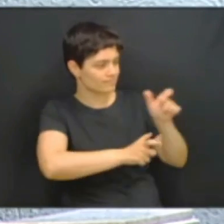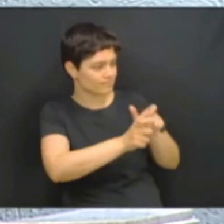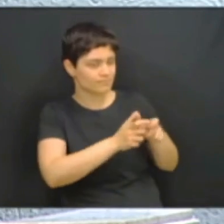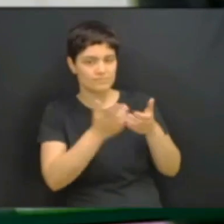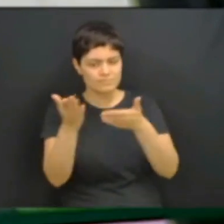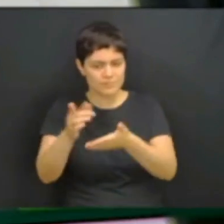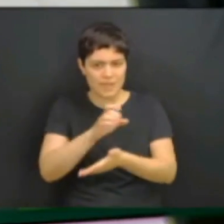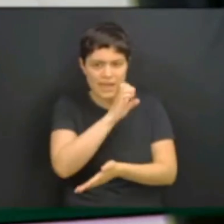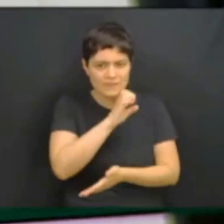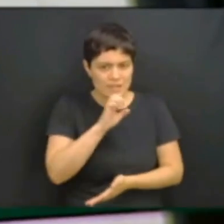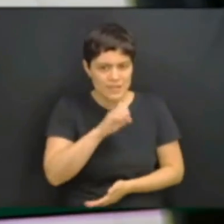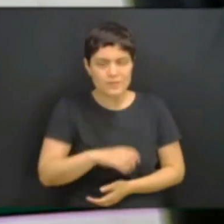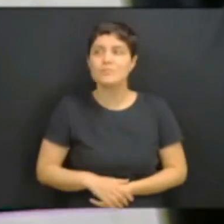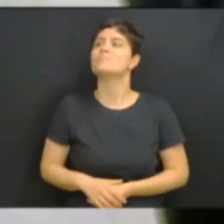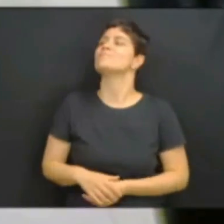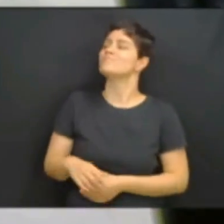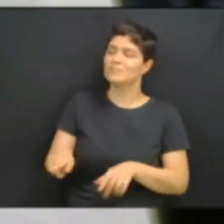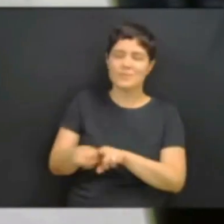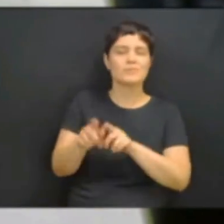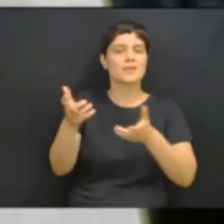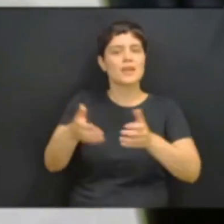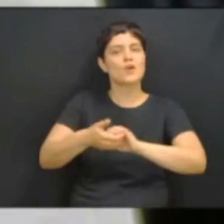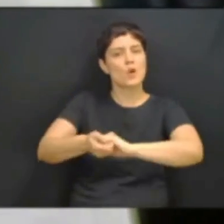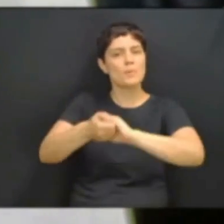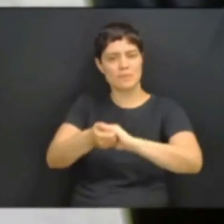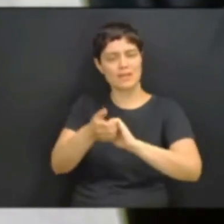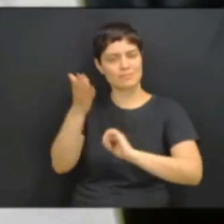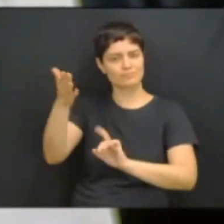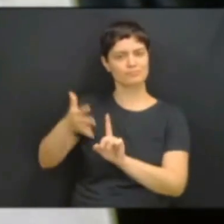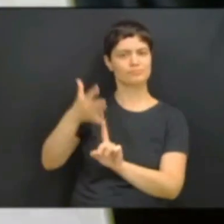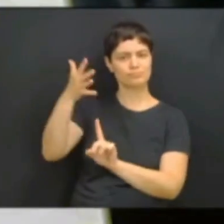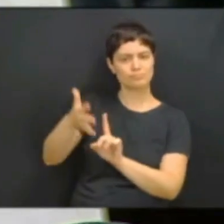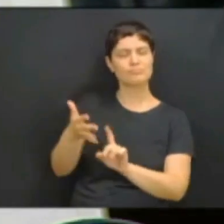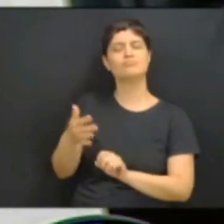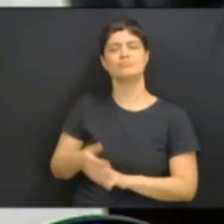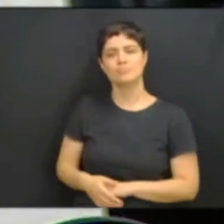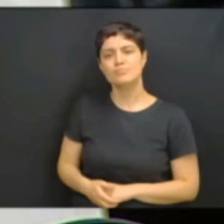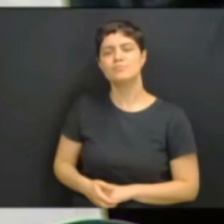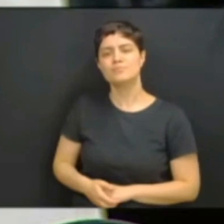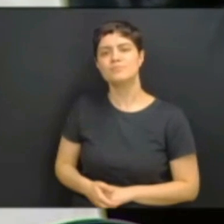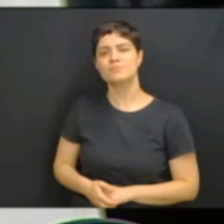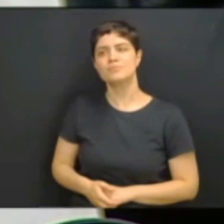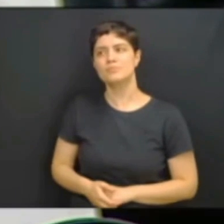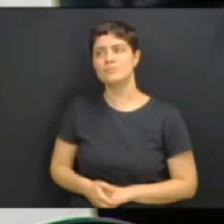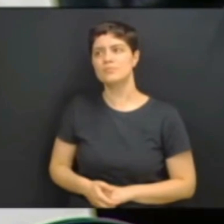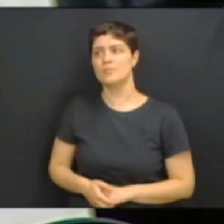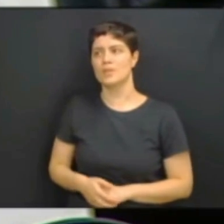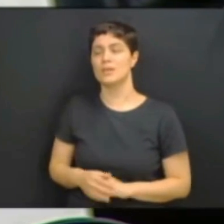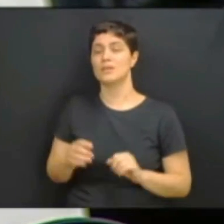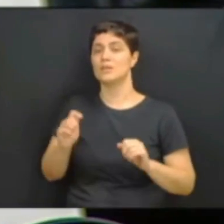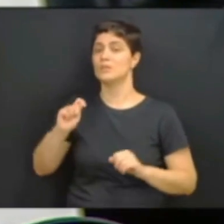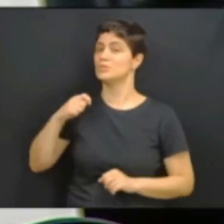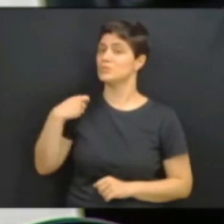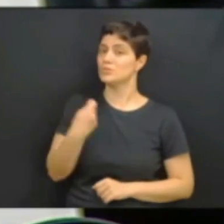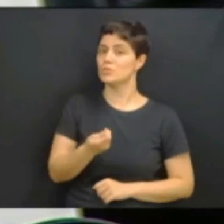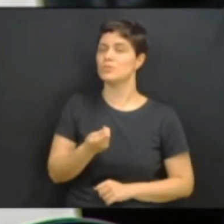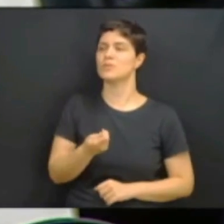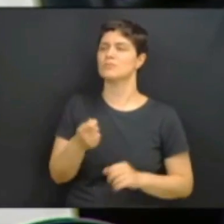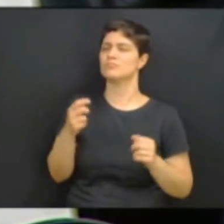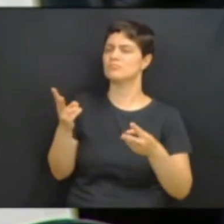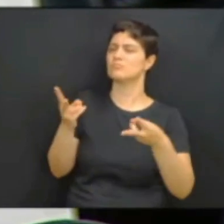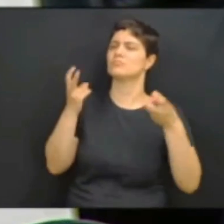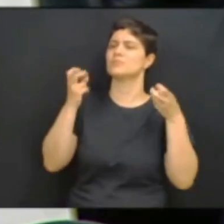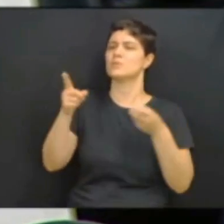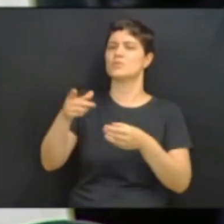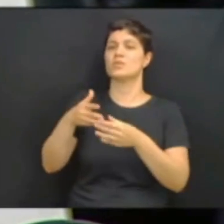Evandro. Deputado Daniel, também quero cumprimentá-lo pelo discurso e se portando como um dirigente